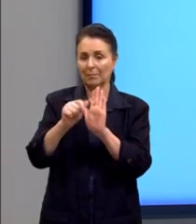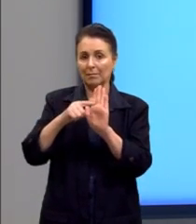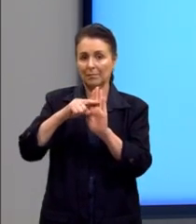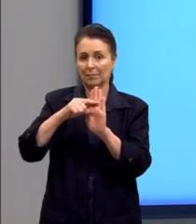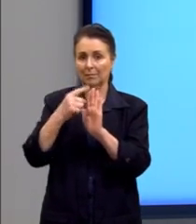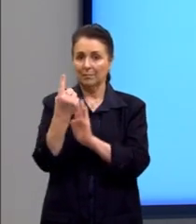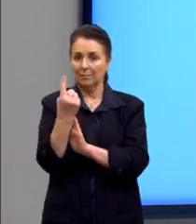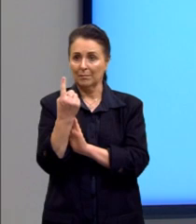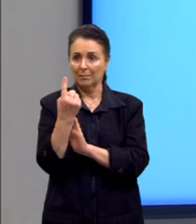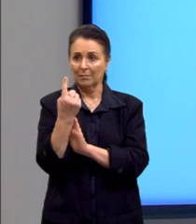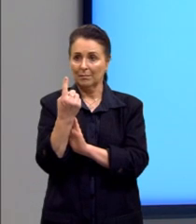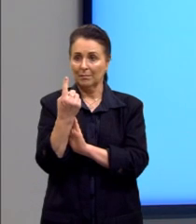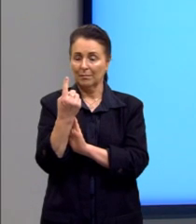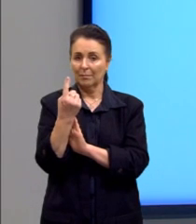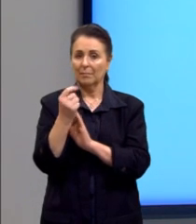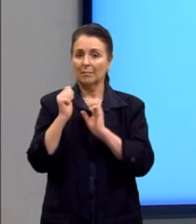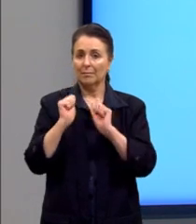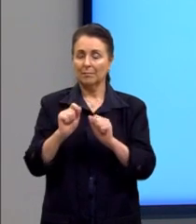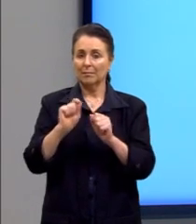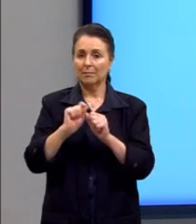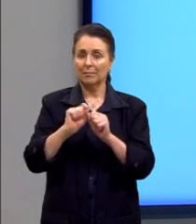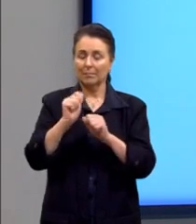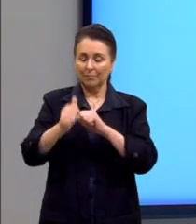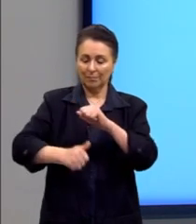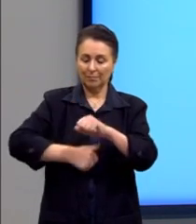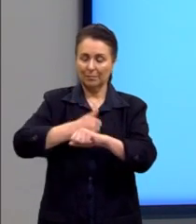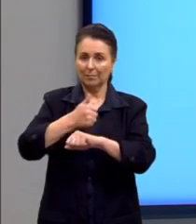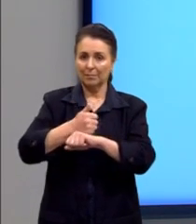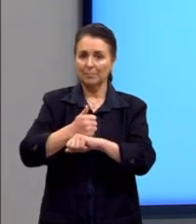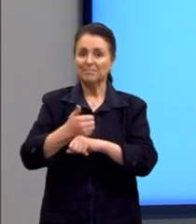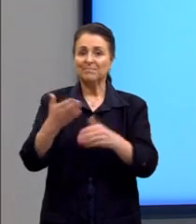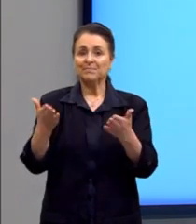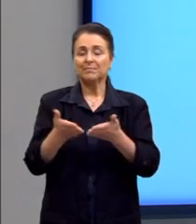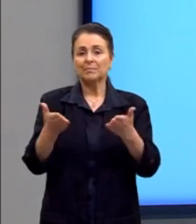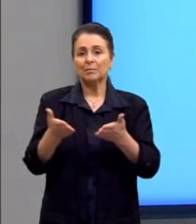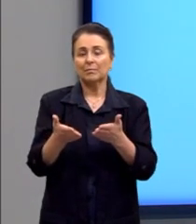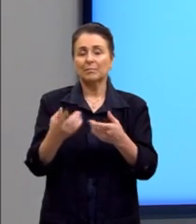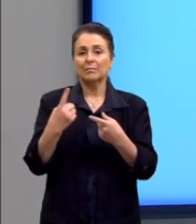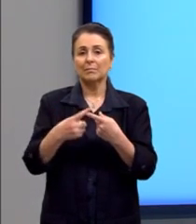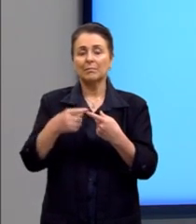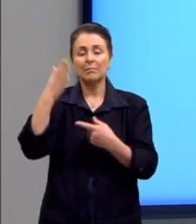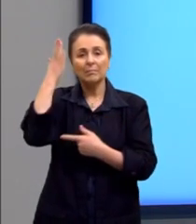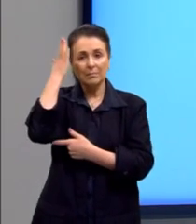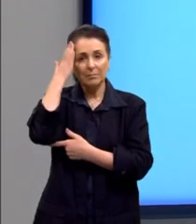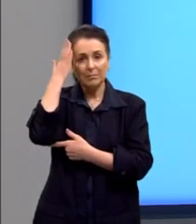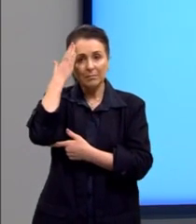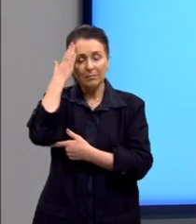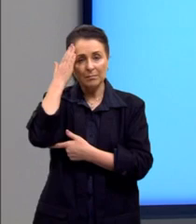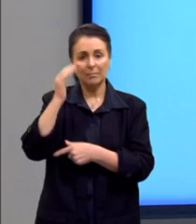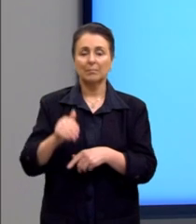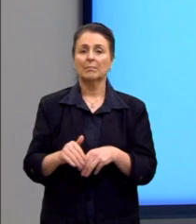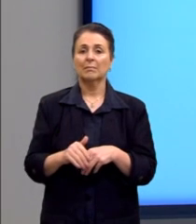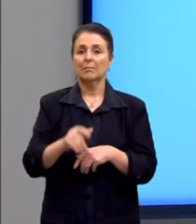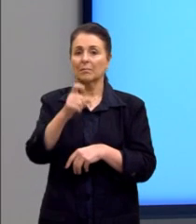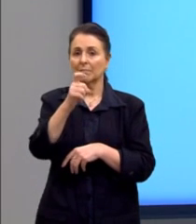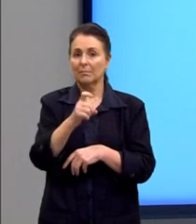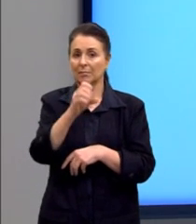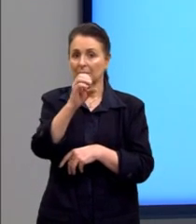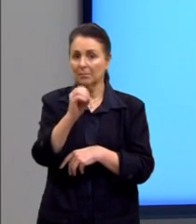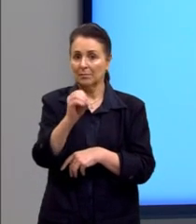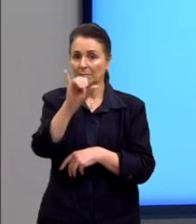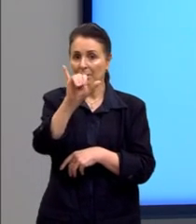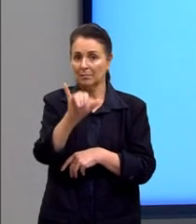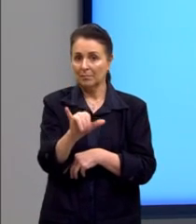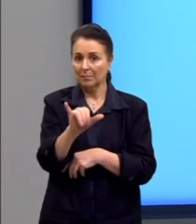1. E aí, nós podemos fazer a substituição agora, porque a gente sabe que quando X é 0,